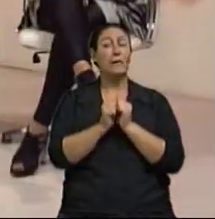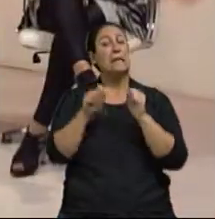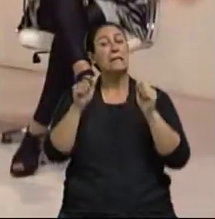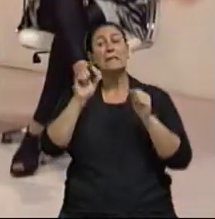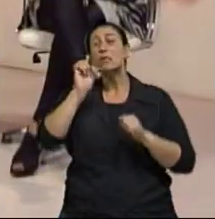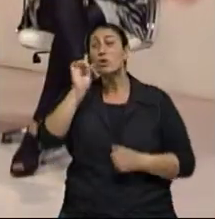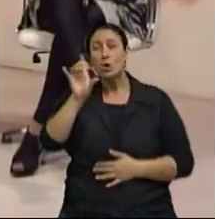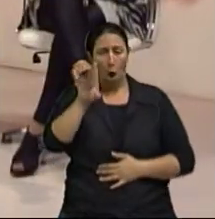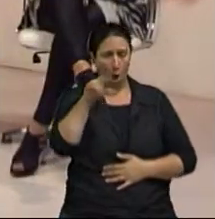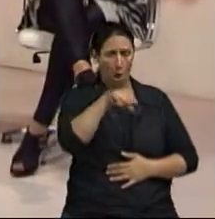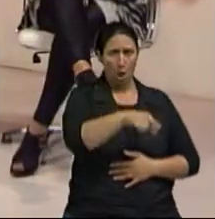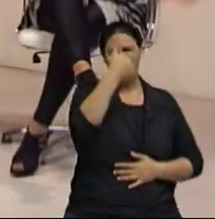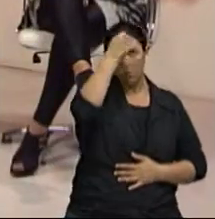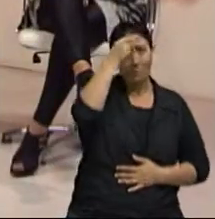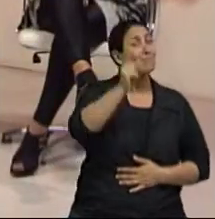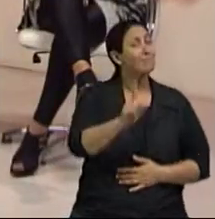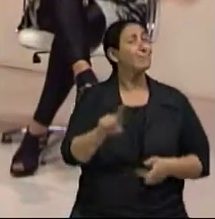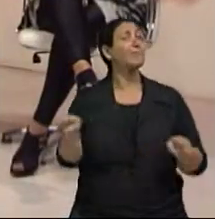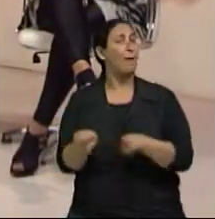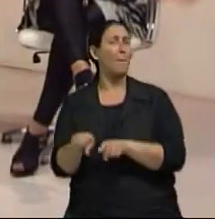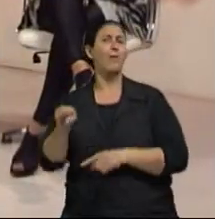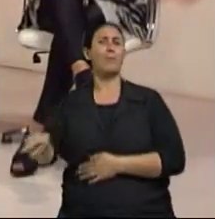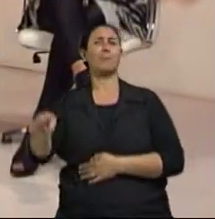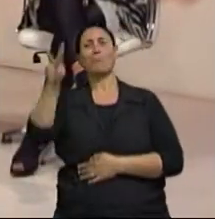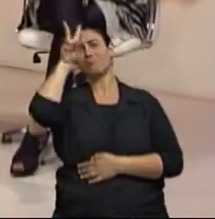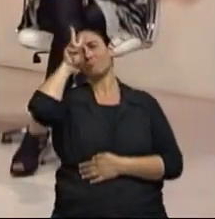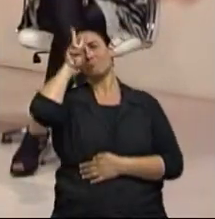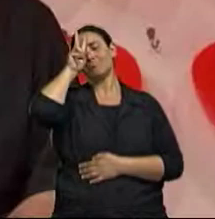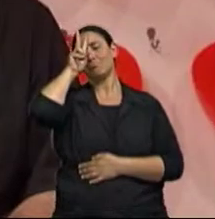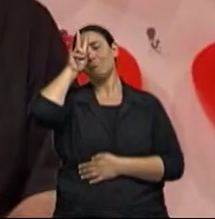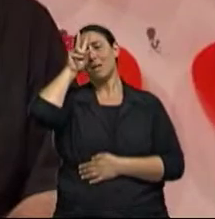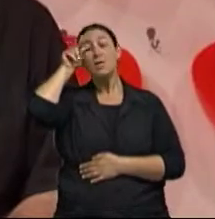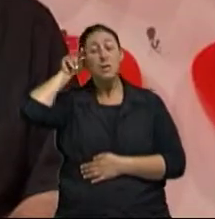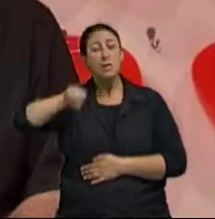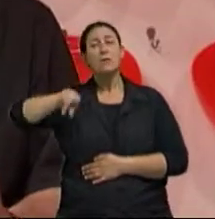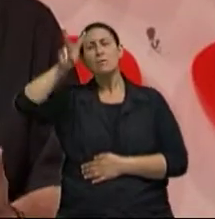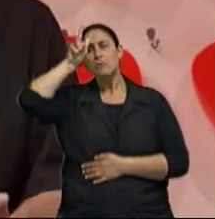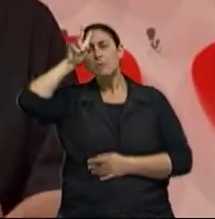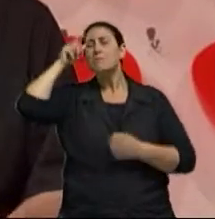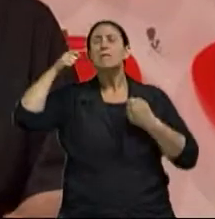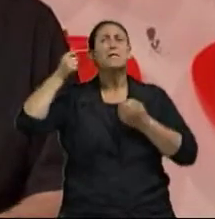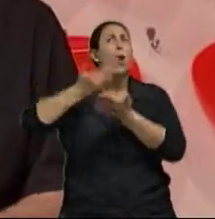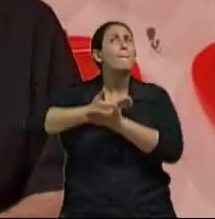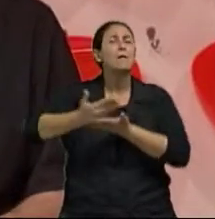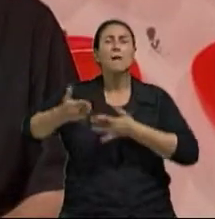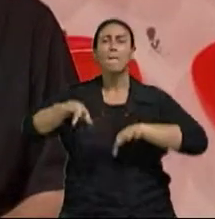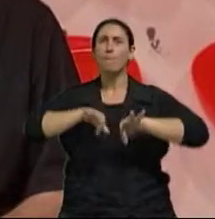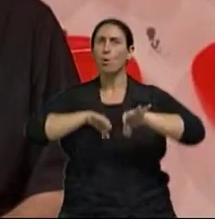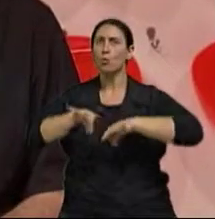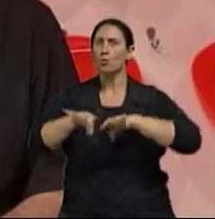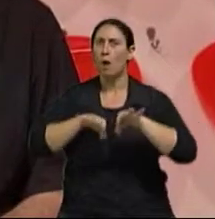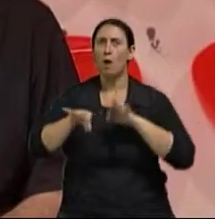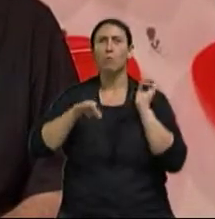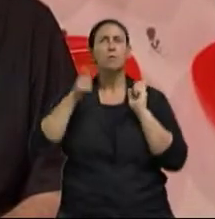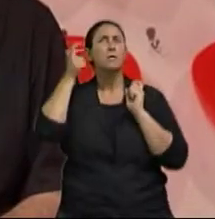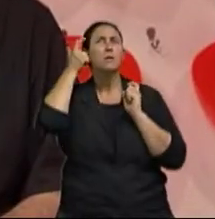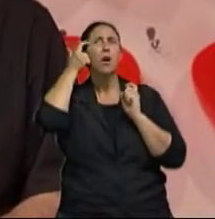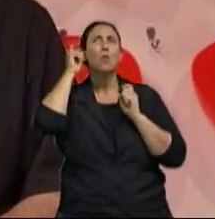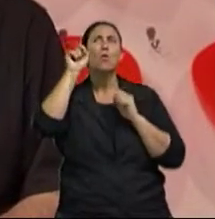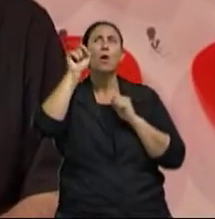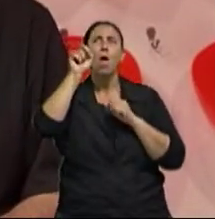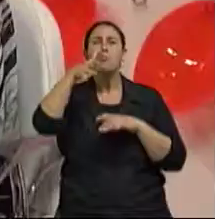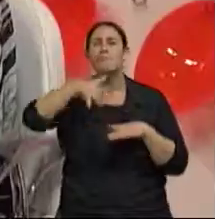Para que também ele já comece desde lá A trabalhar com projetos sustentáveis, O senhor